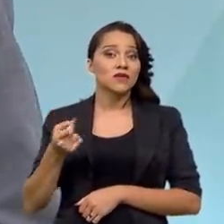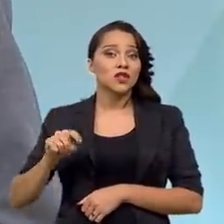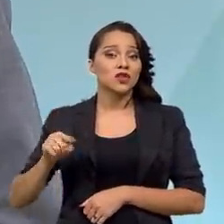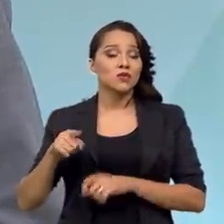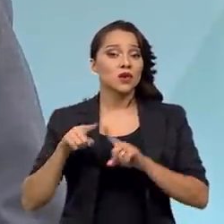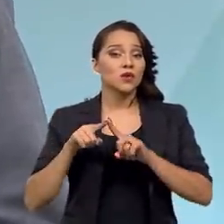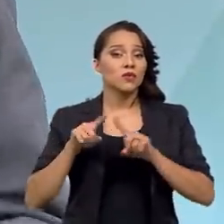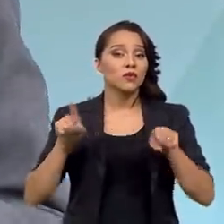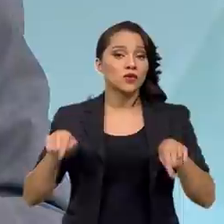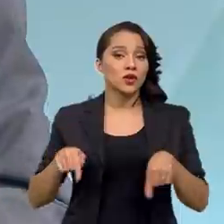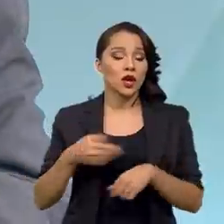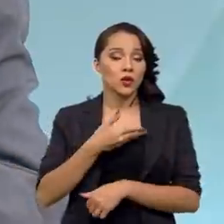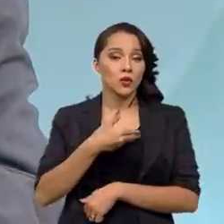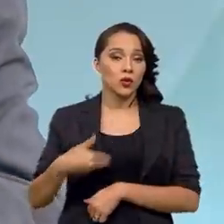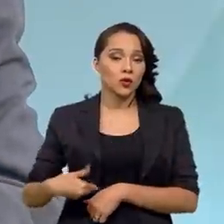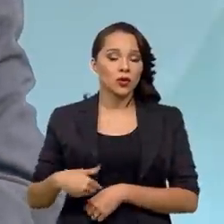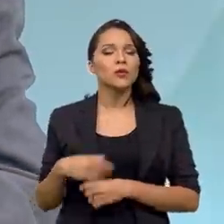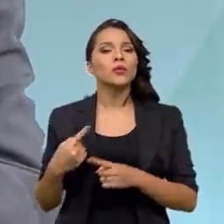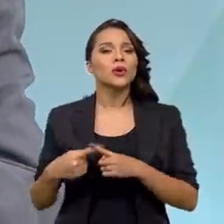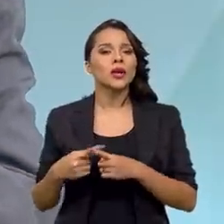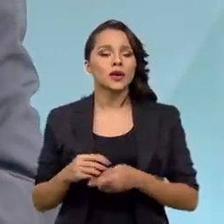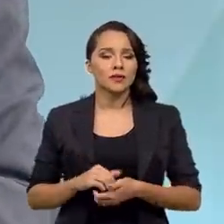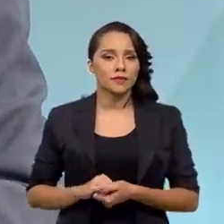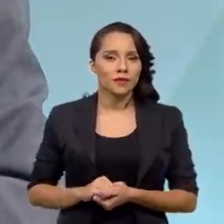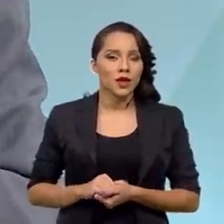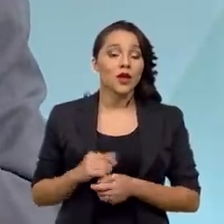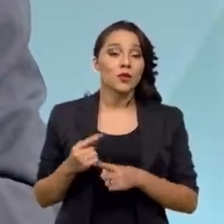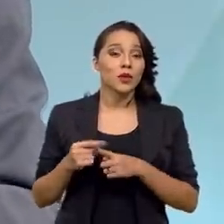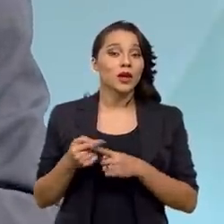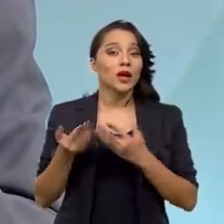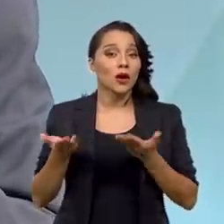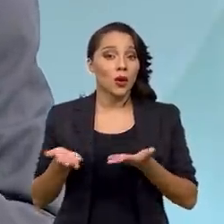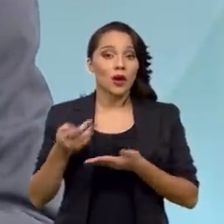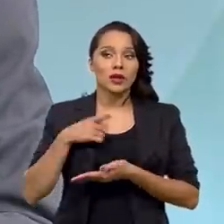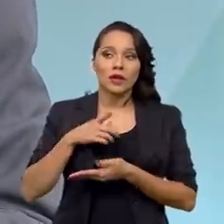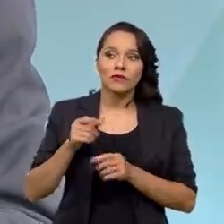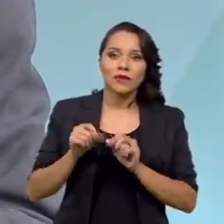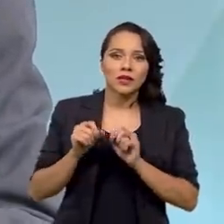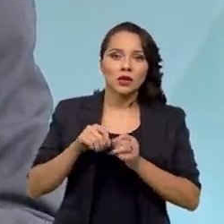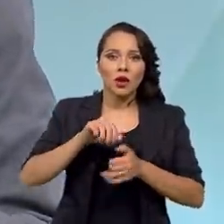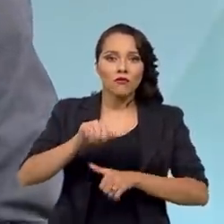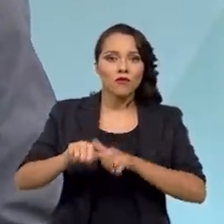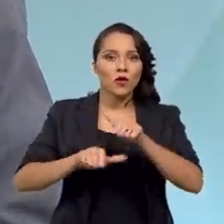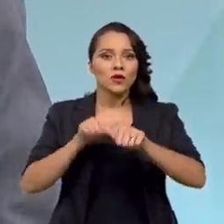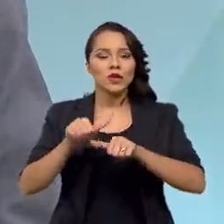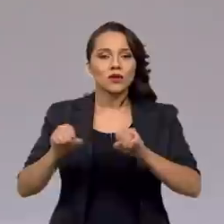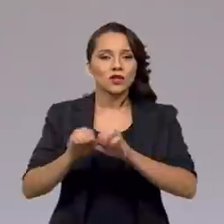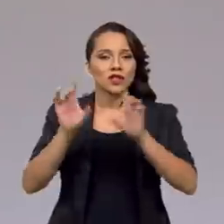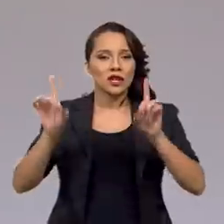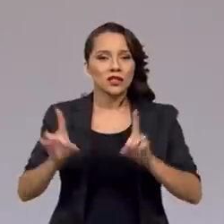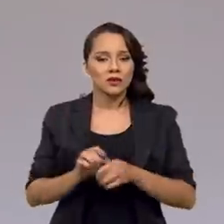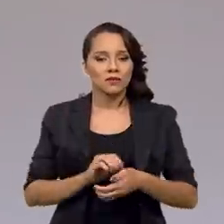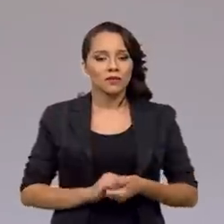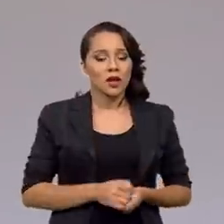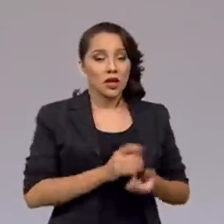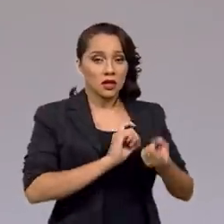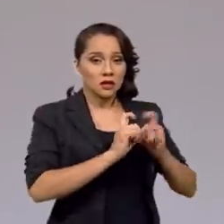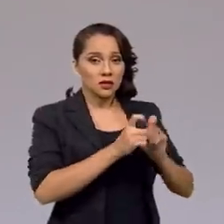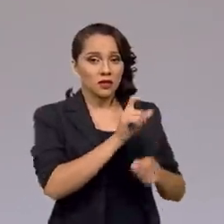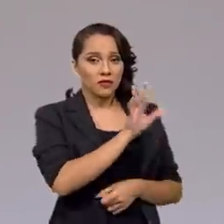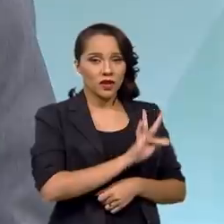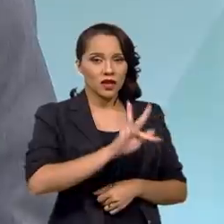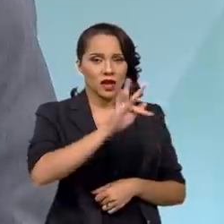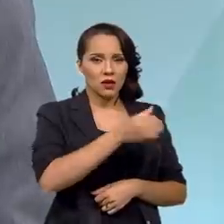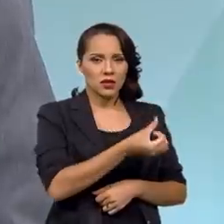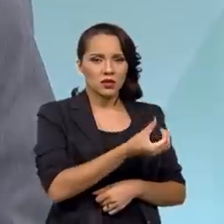funcionários públicos. Por quê? Porque nós estamos fazendo uma verdadeira revolução na digitalização. Na administração federal, são 600 mil